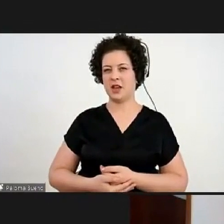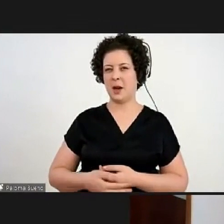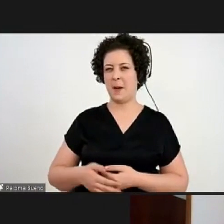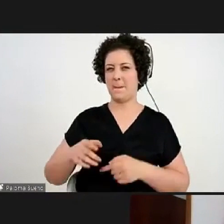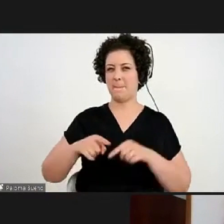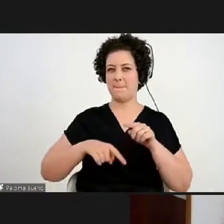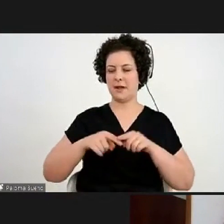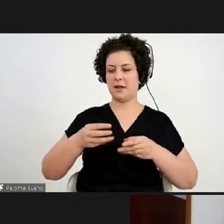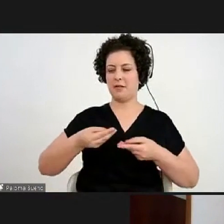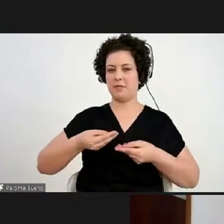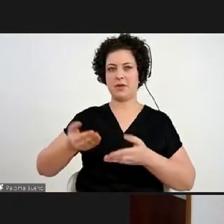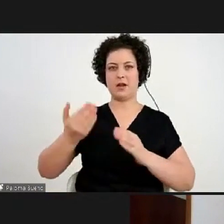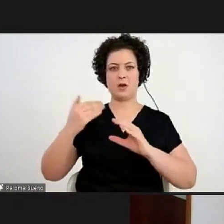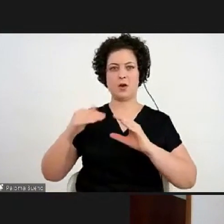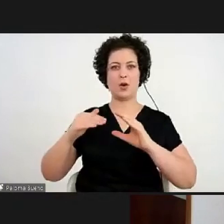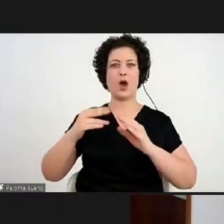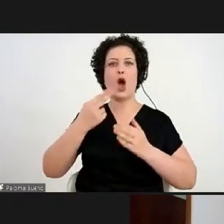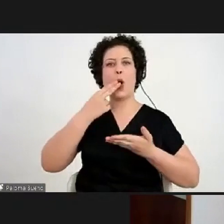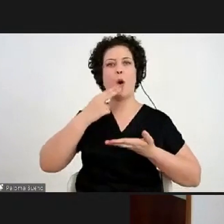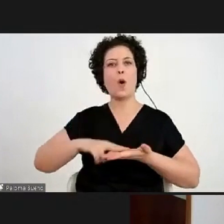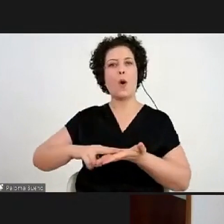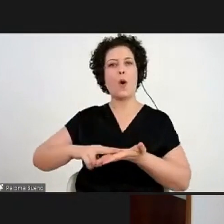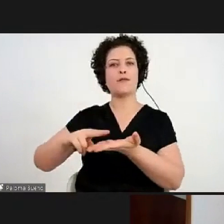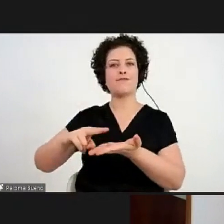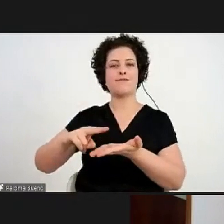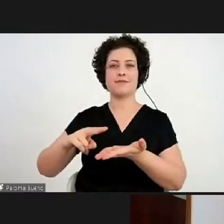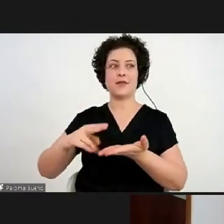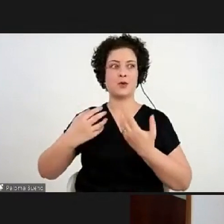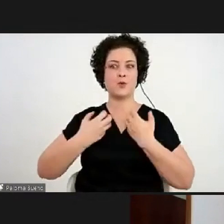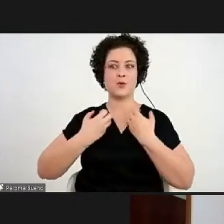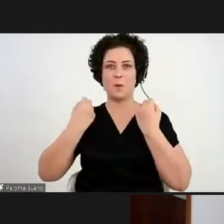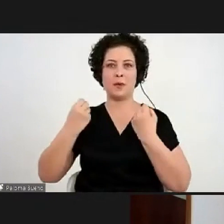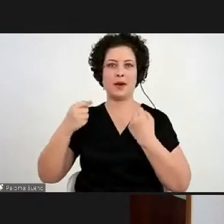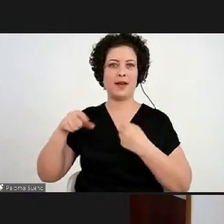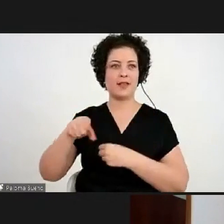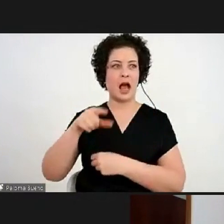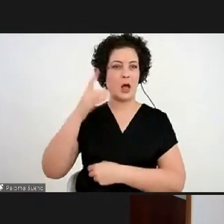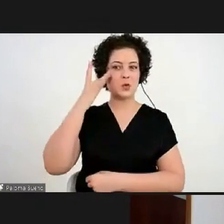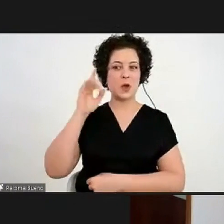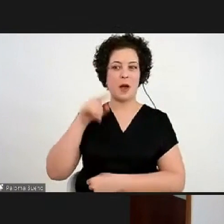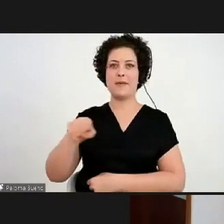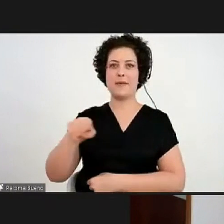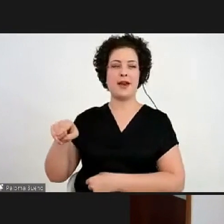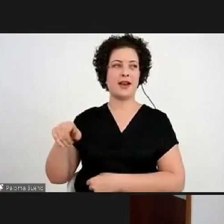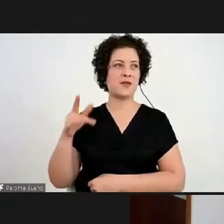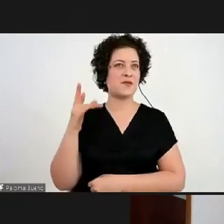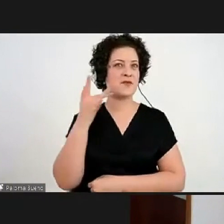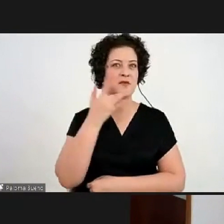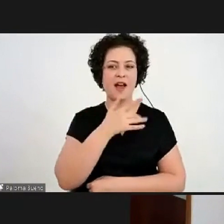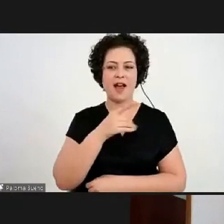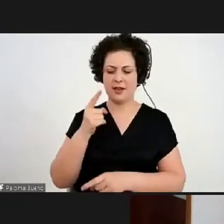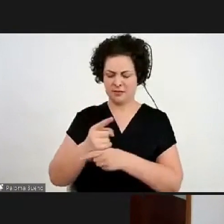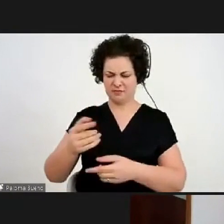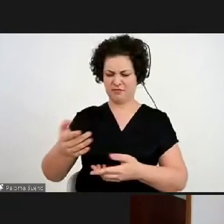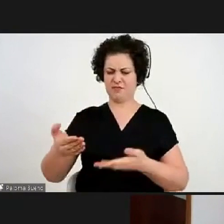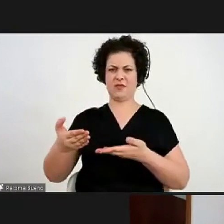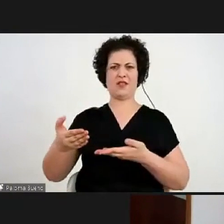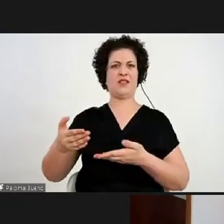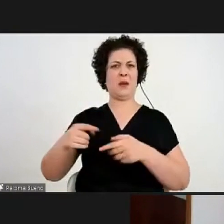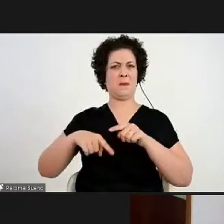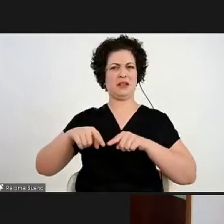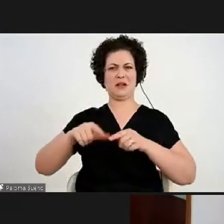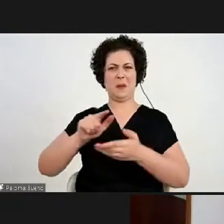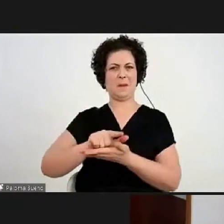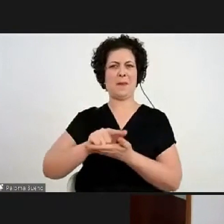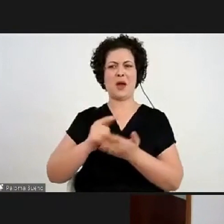eu mandei material pelo correio de surpresa para os alunos, foi uma delícia, porque quando elas receberam, recebi um monte de